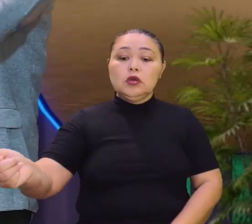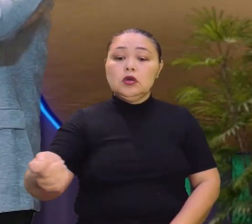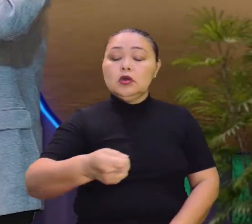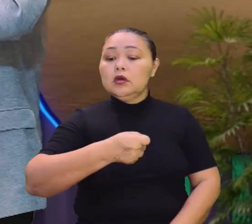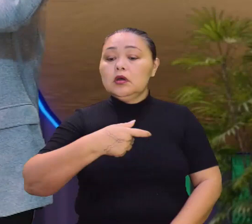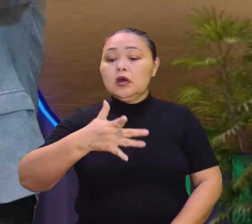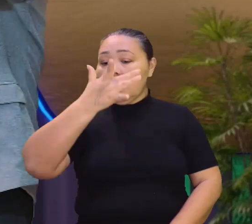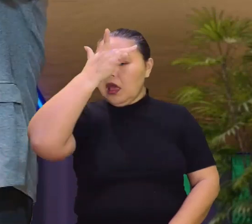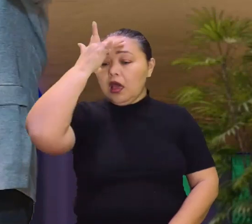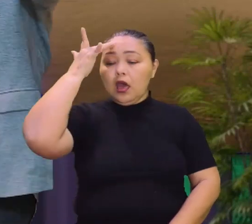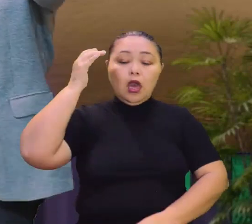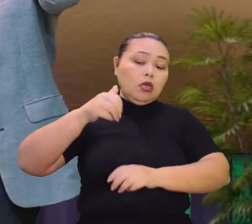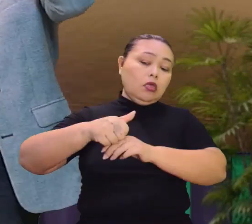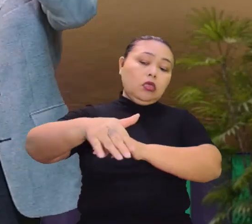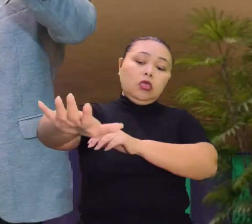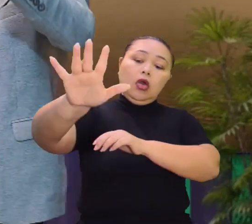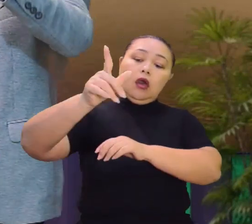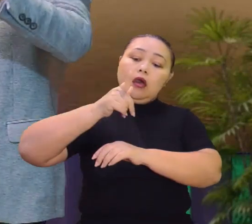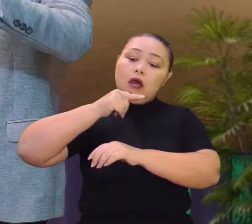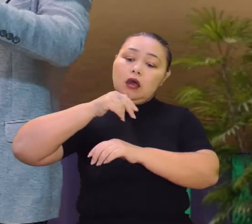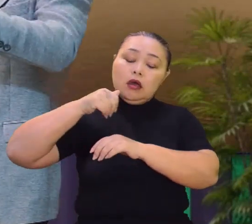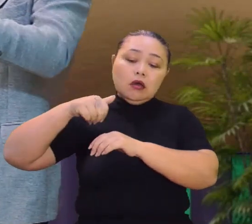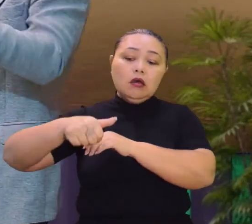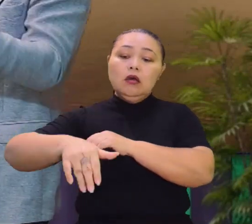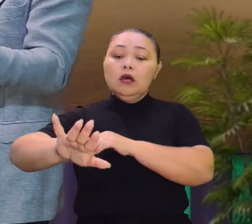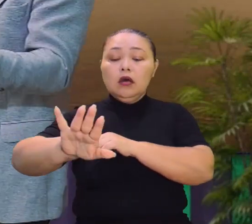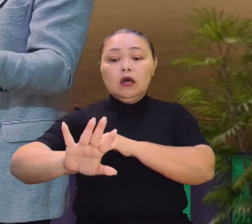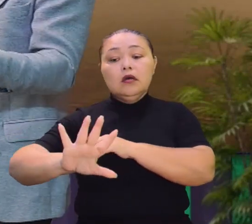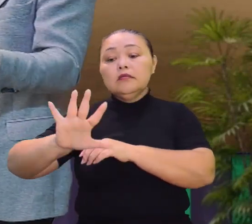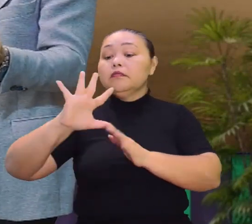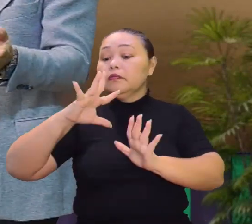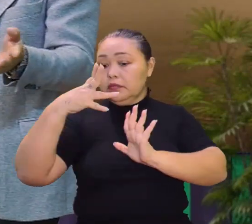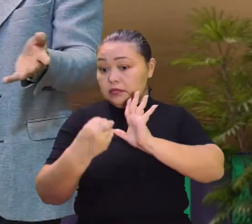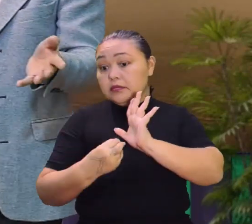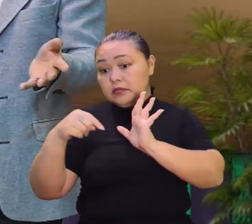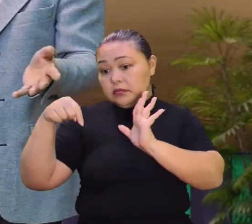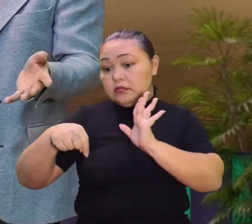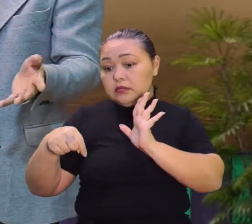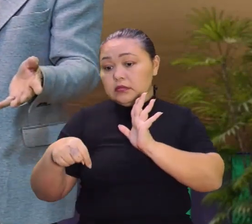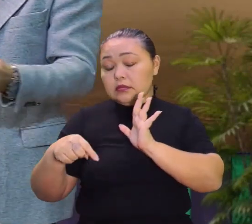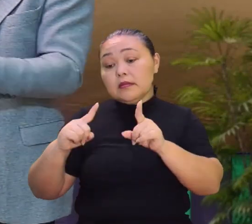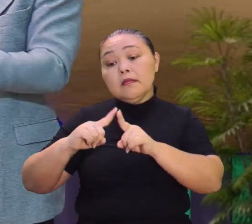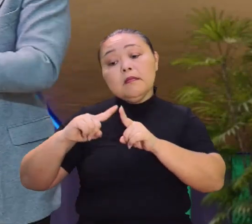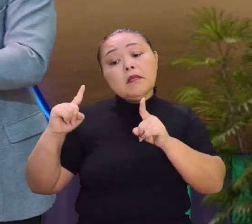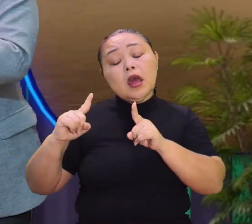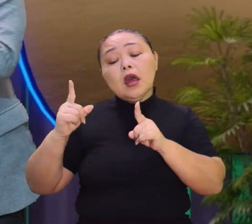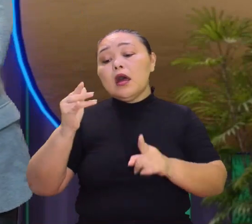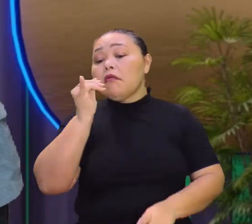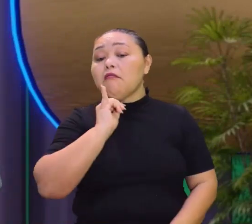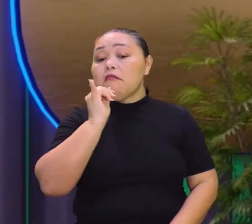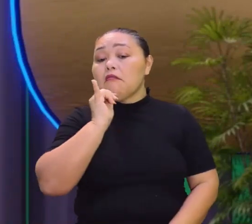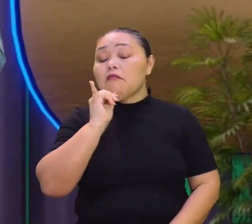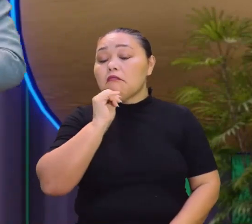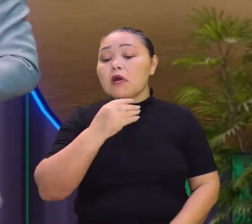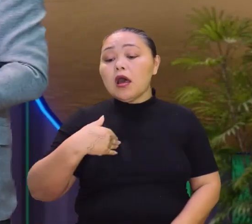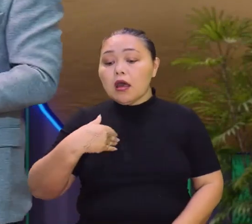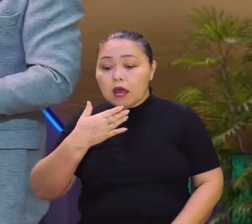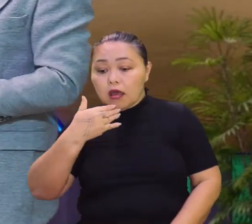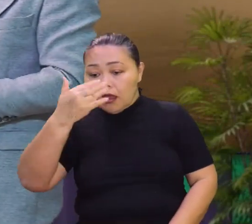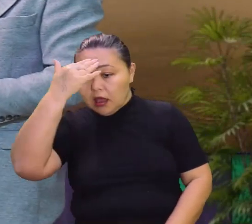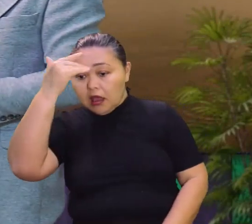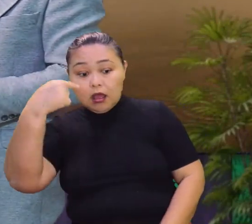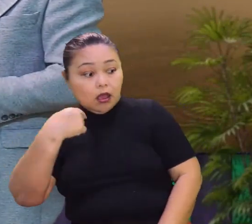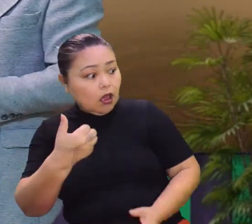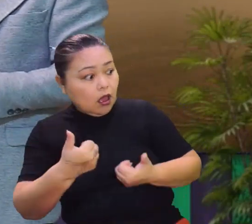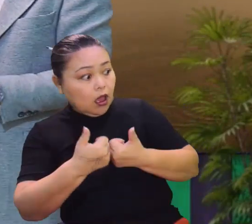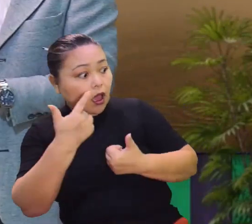e a pessoa deixa jorrando lá? Estamos na Amazônia. Mas se fosse, por exemplo, um árabe que passasse ali